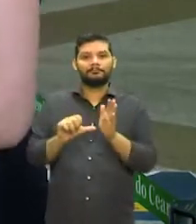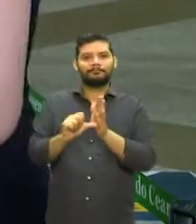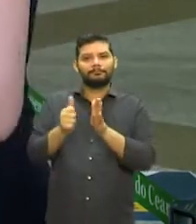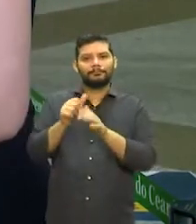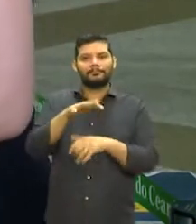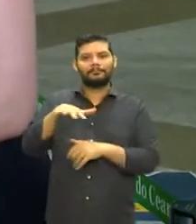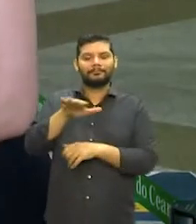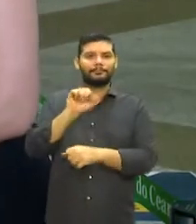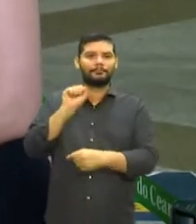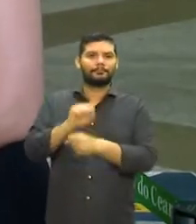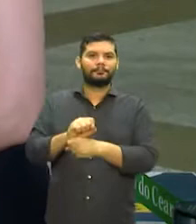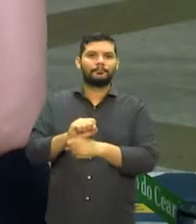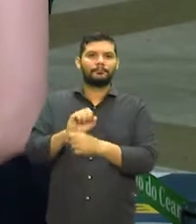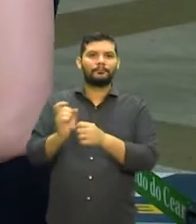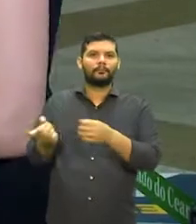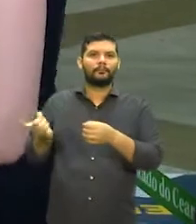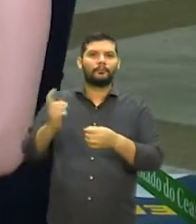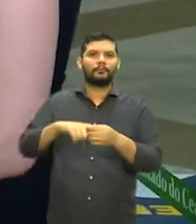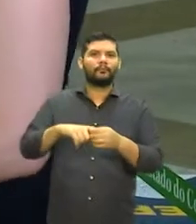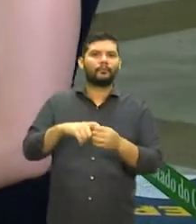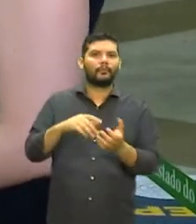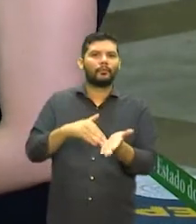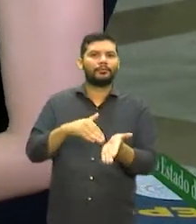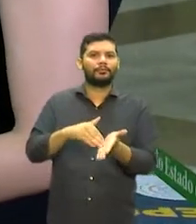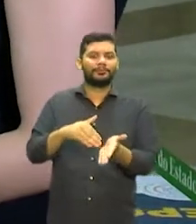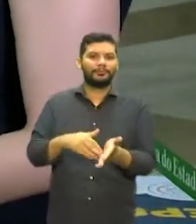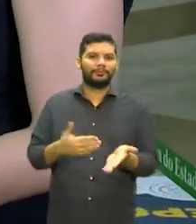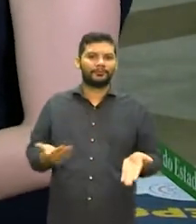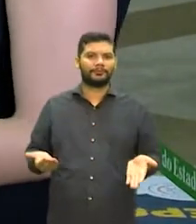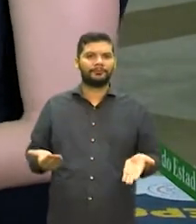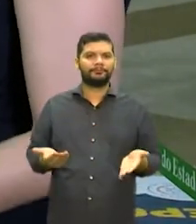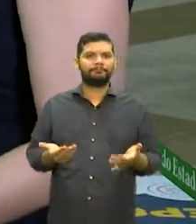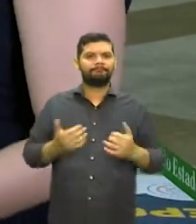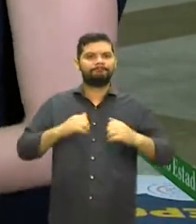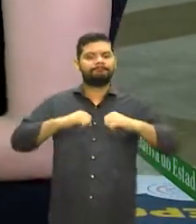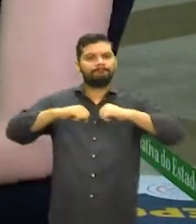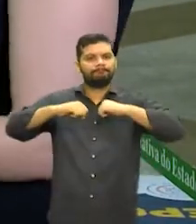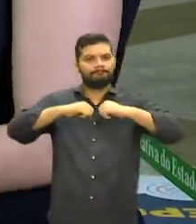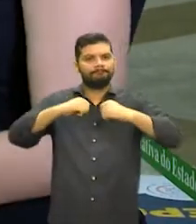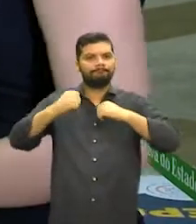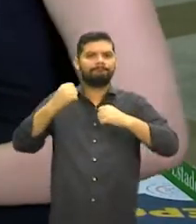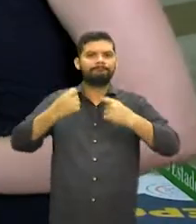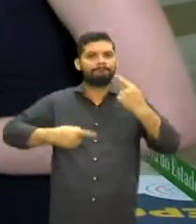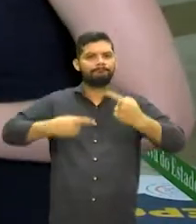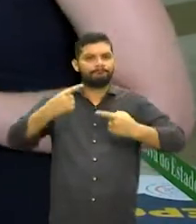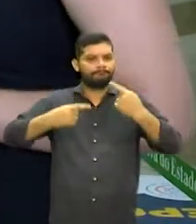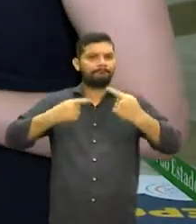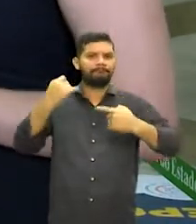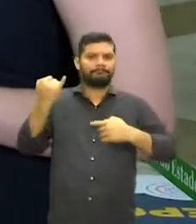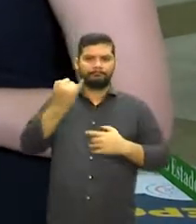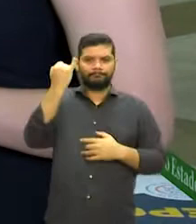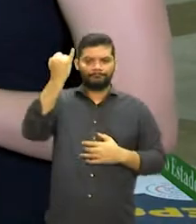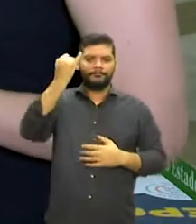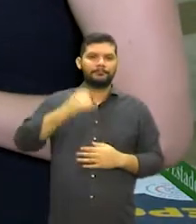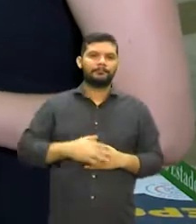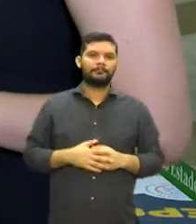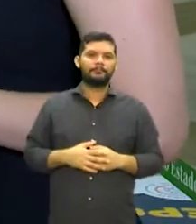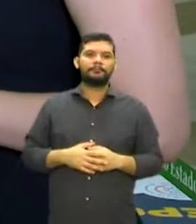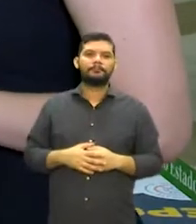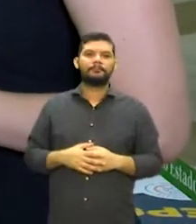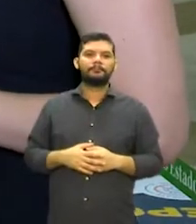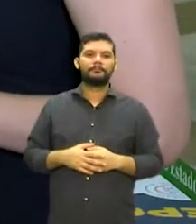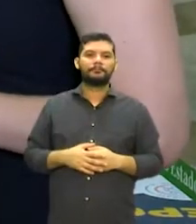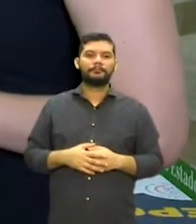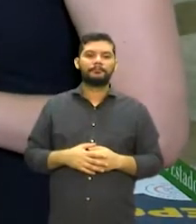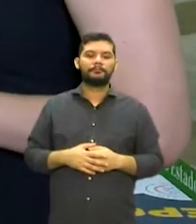talvez seja o último que vai voltar. Então, debater essa questão do financiamento é muito polêmico, mas também é muito necessário. É muito importante,